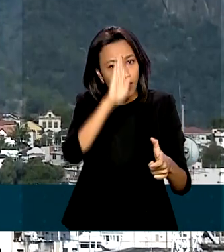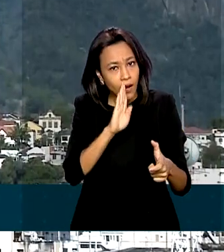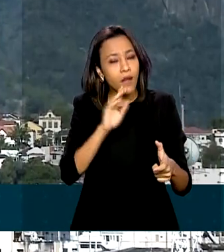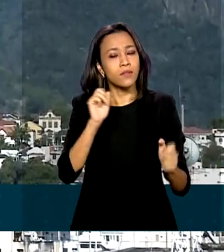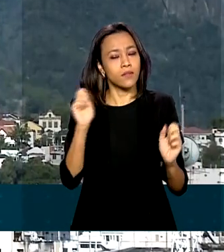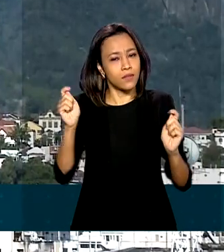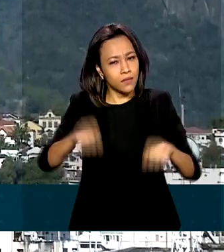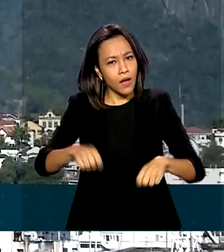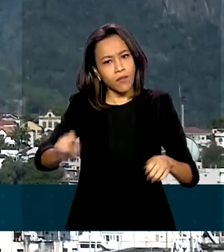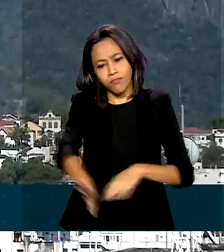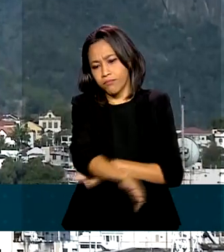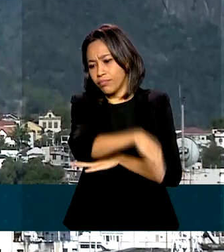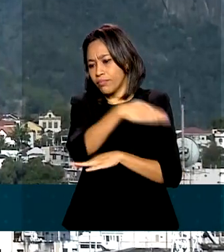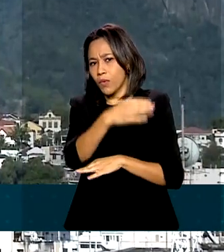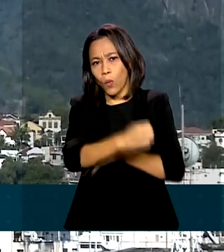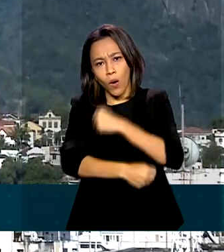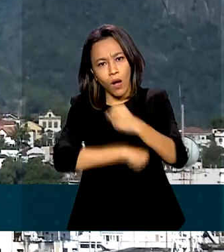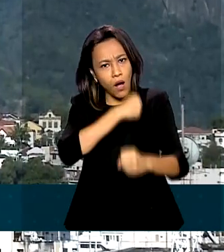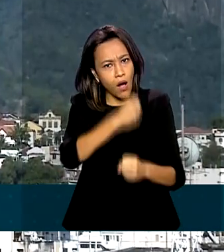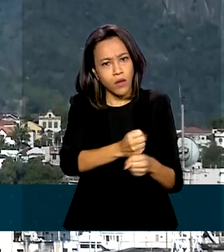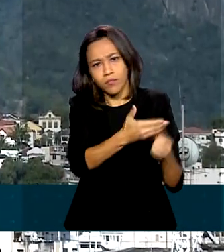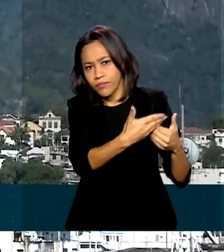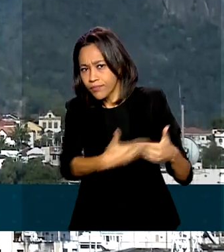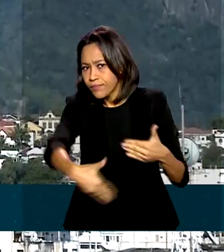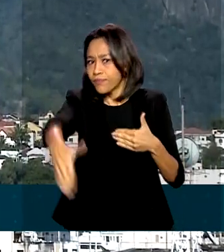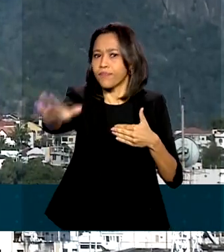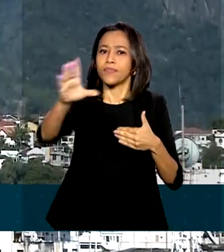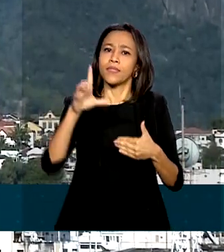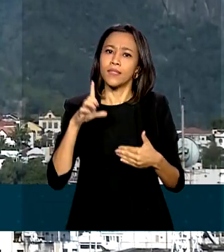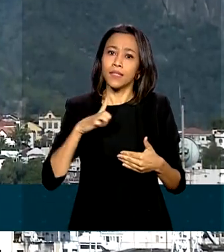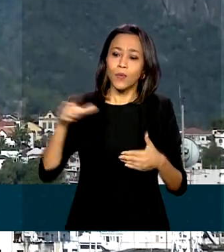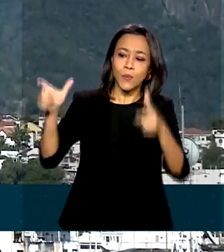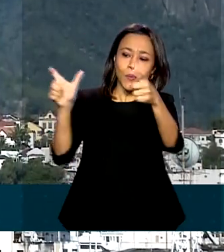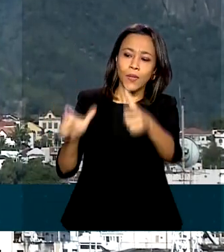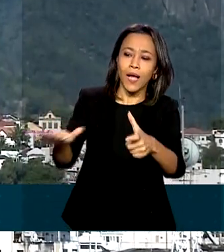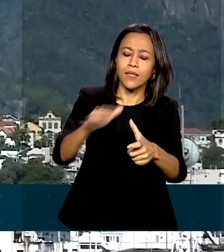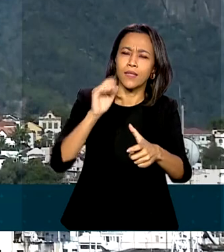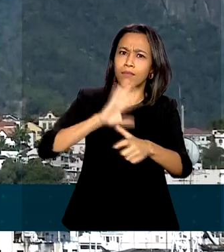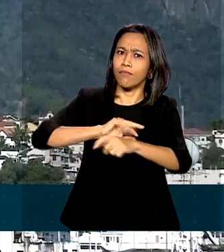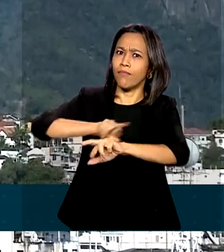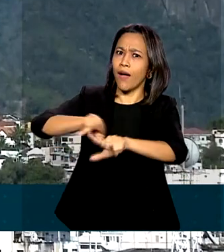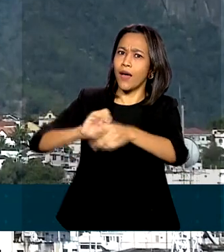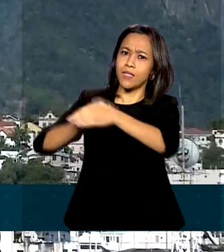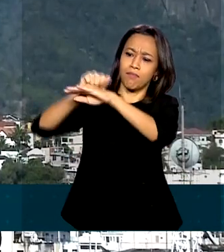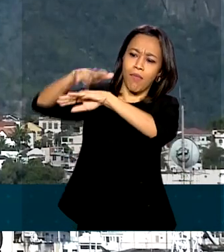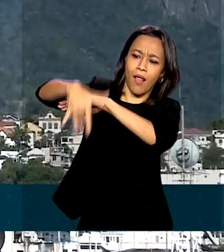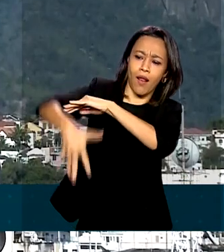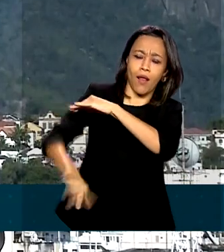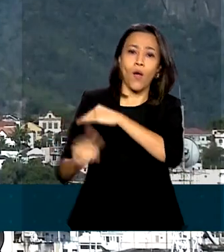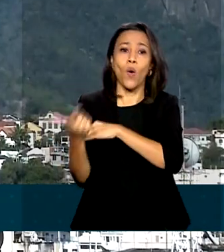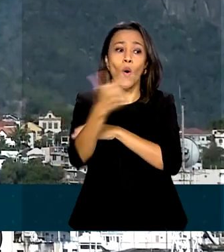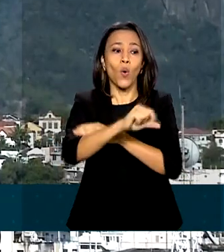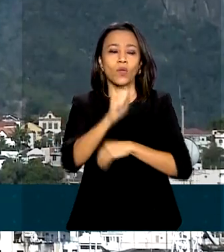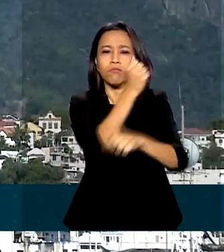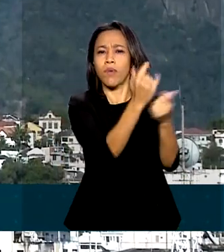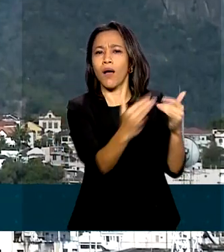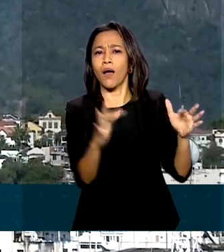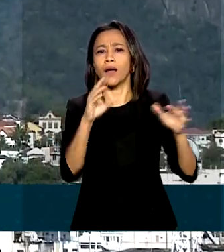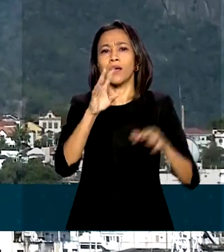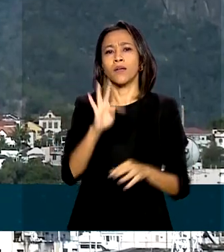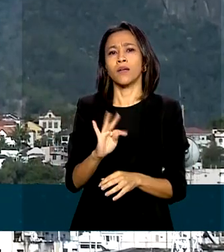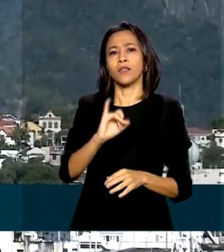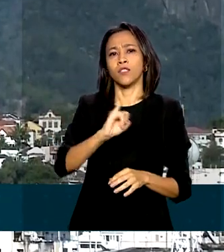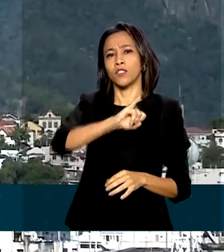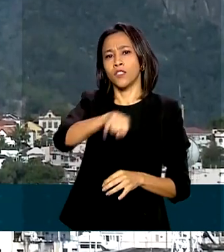durante o ano inteiro. Como, por exemplo, as paineiras, onde existem diversas cachoeiras. E também a Floresta da Tijuca, que é a maior